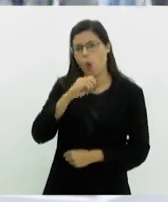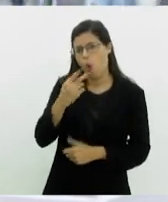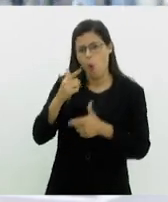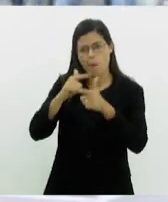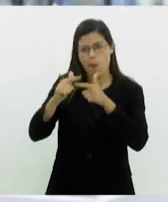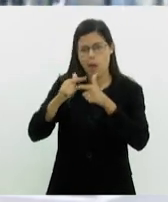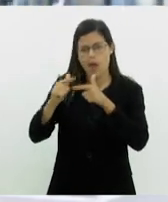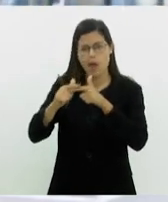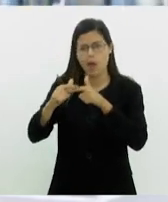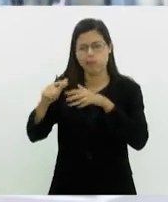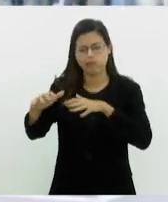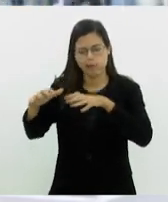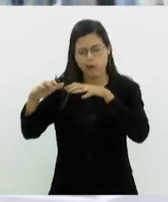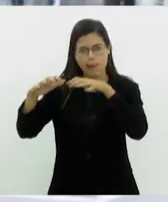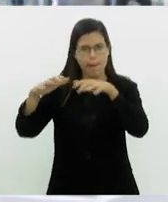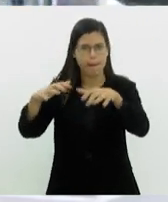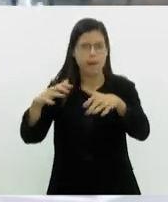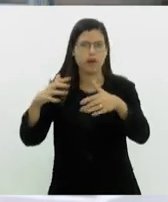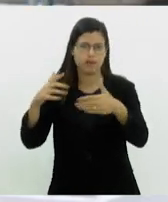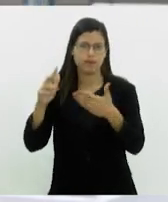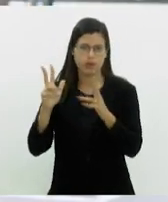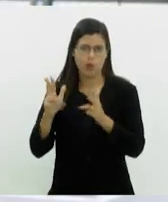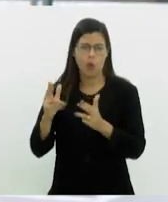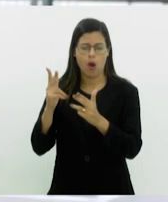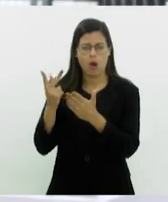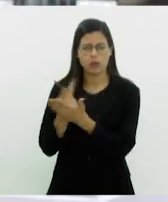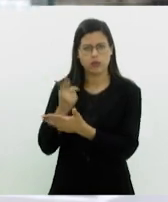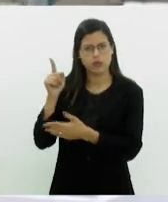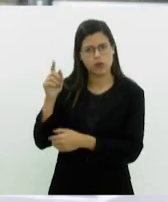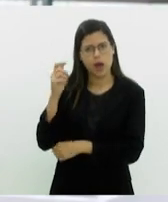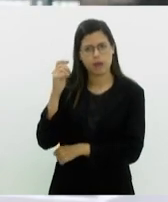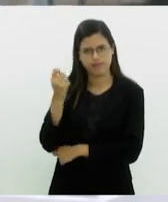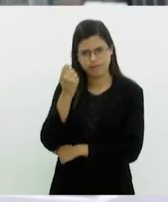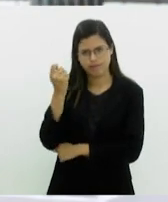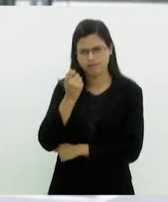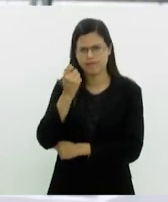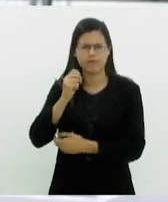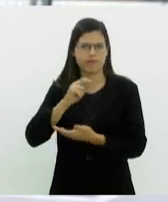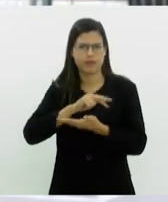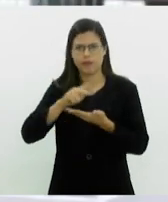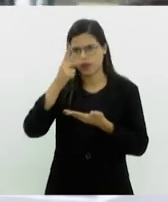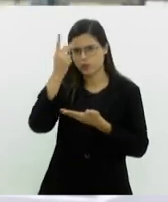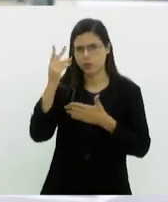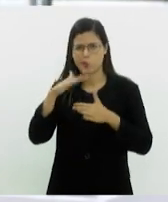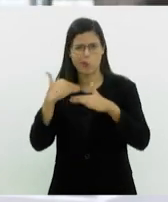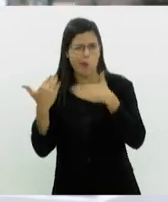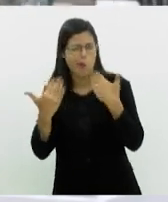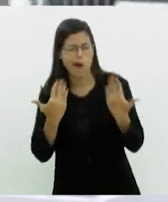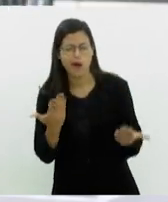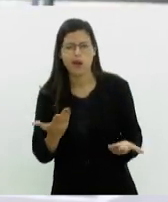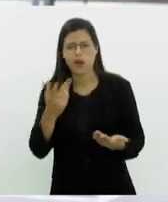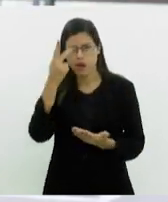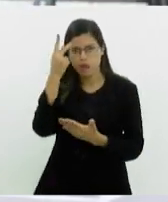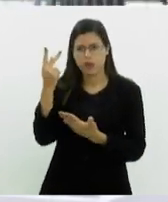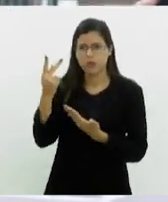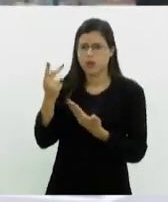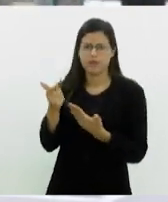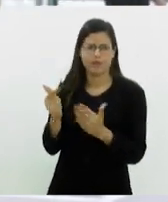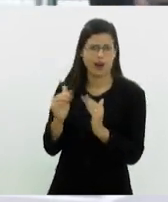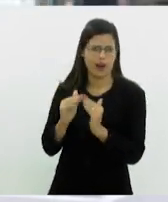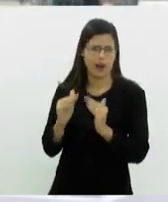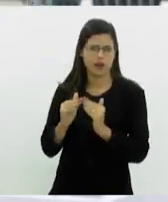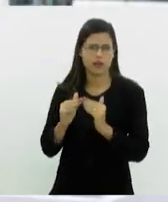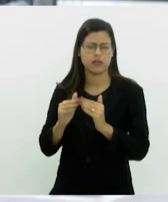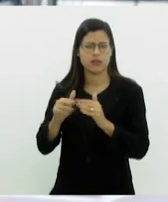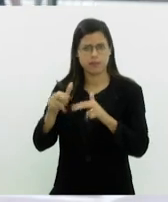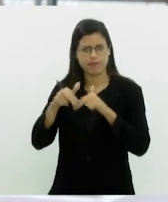esse, né? Que tem acontecido no Rio Grande do Sul, muitas pessoas morreram, desabrigados, em função das chuvas. A gente sabe